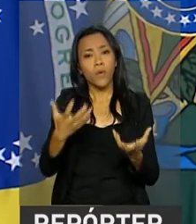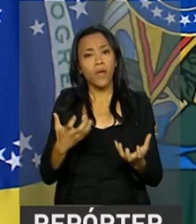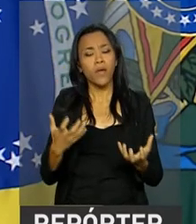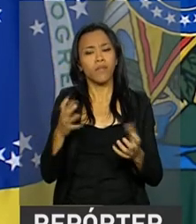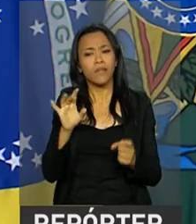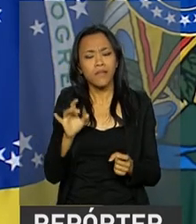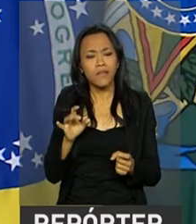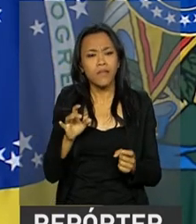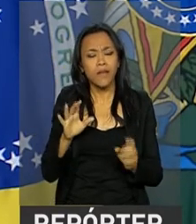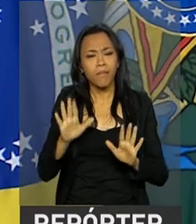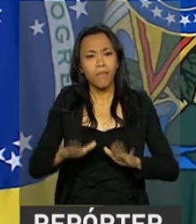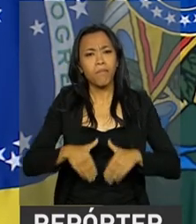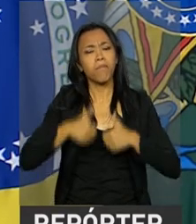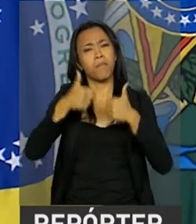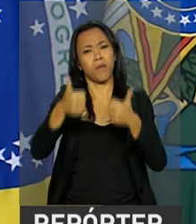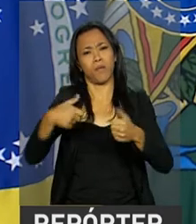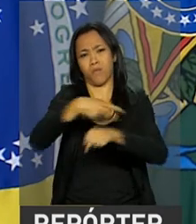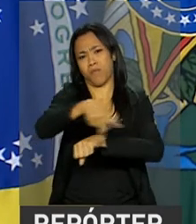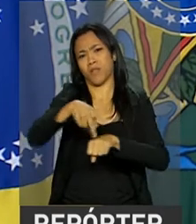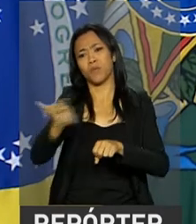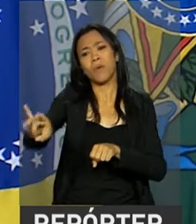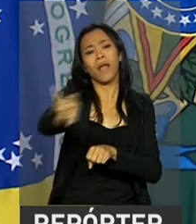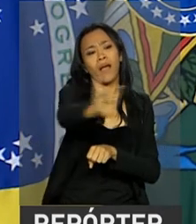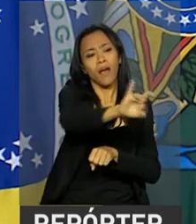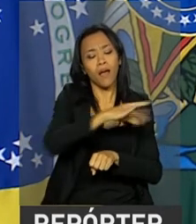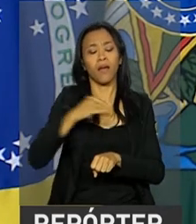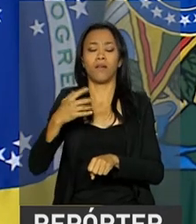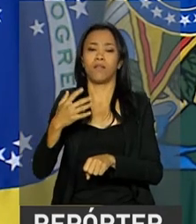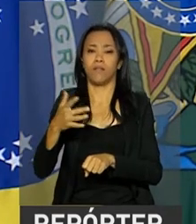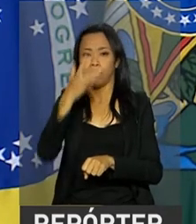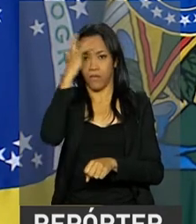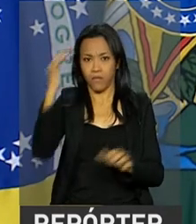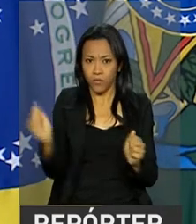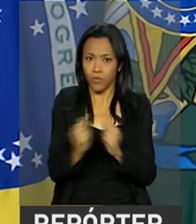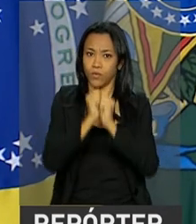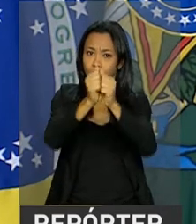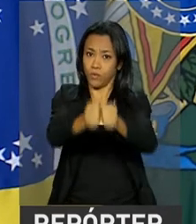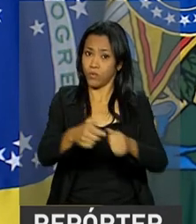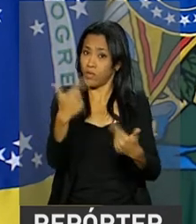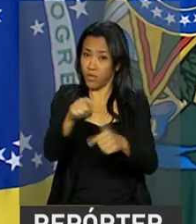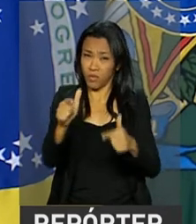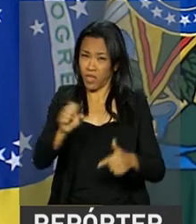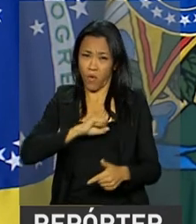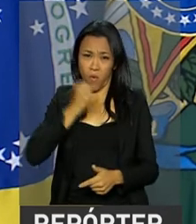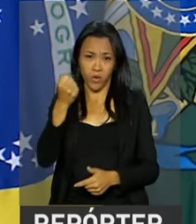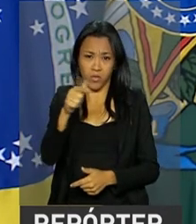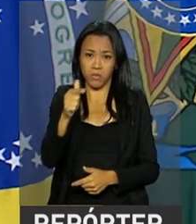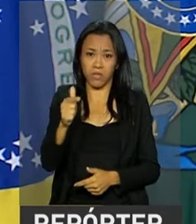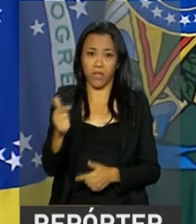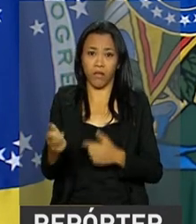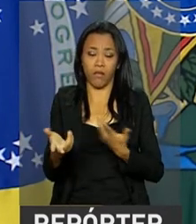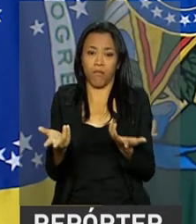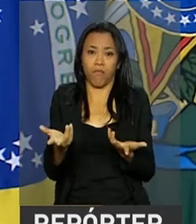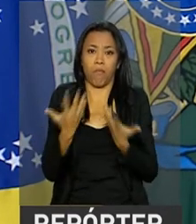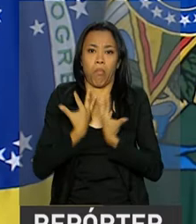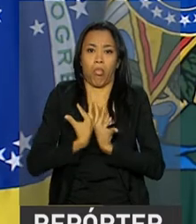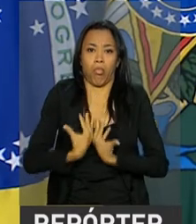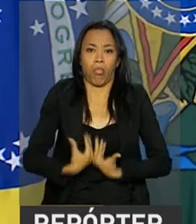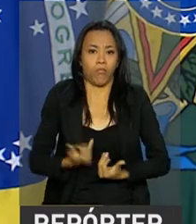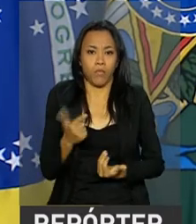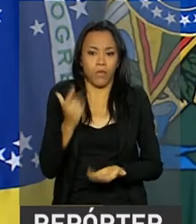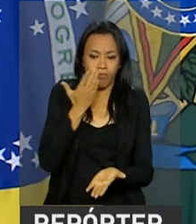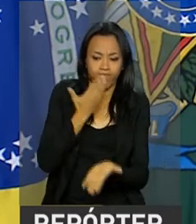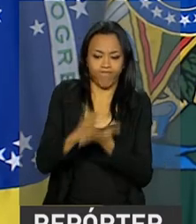um país melhor, pacificado, justo, sem ódio ou rancor. nosso